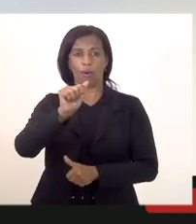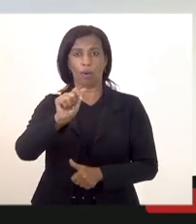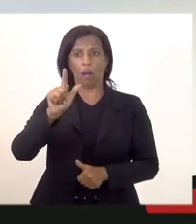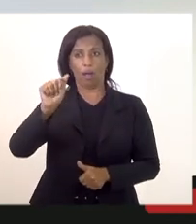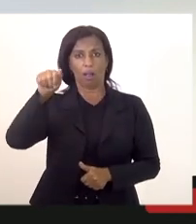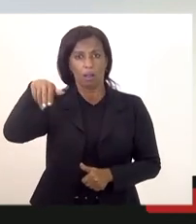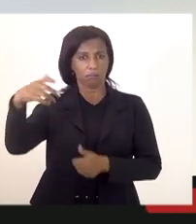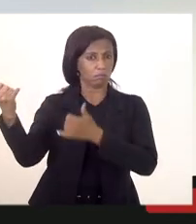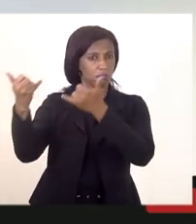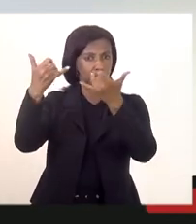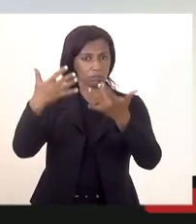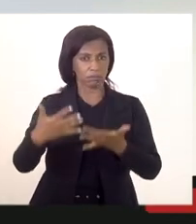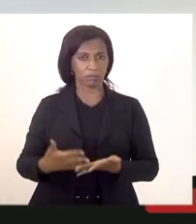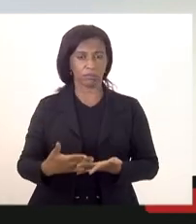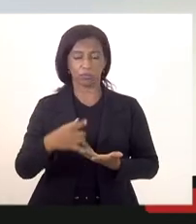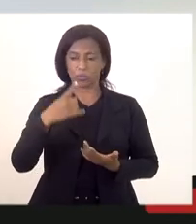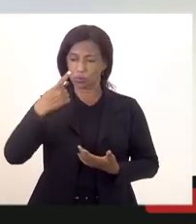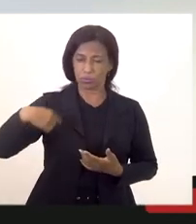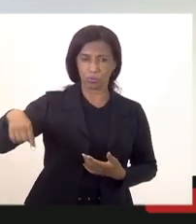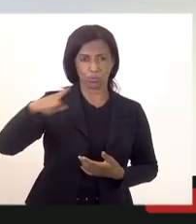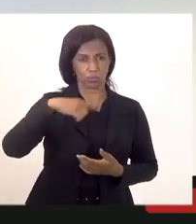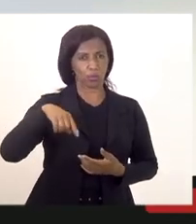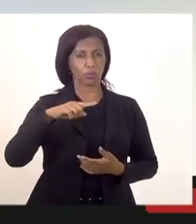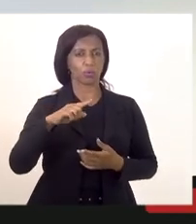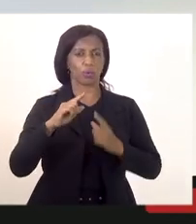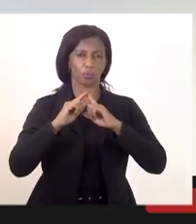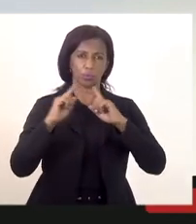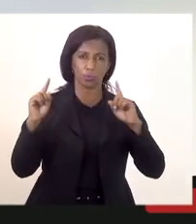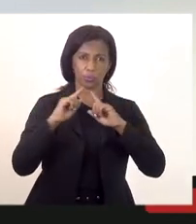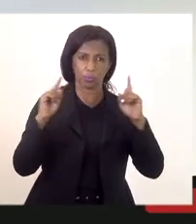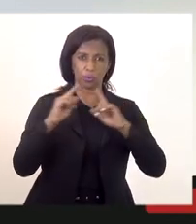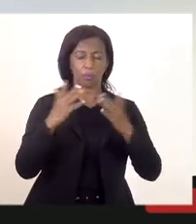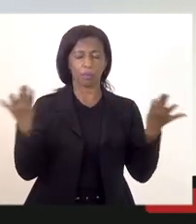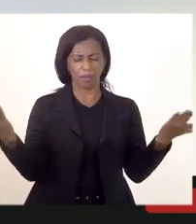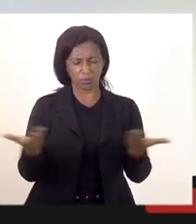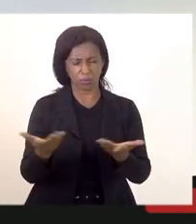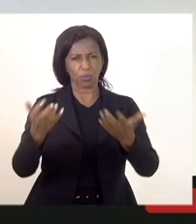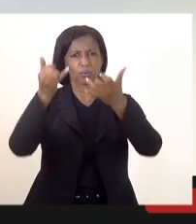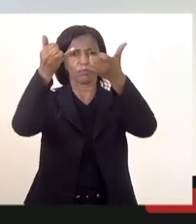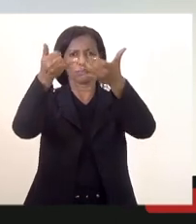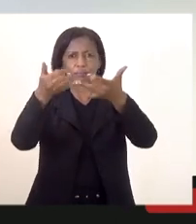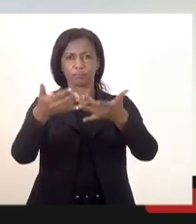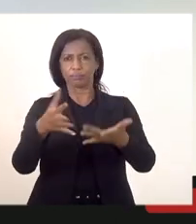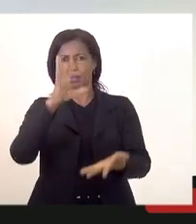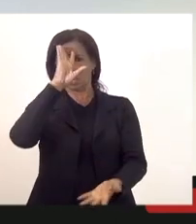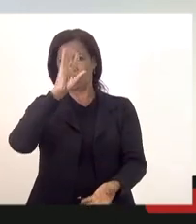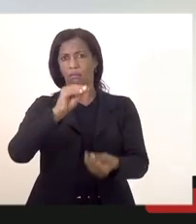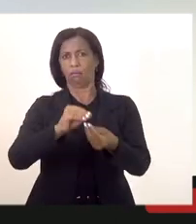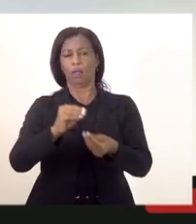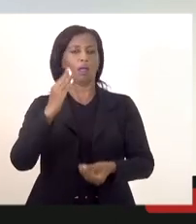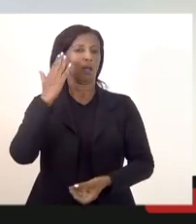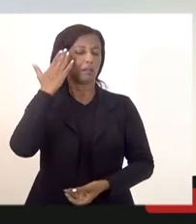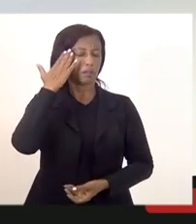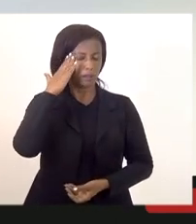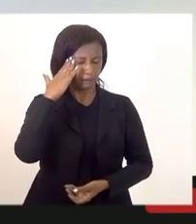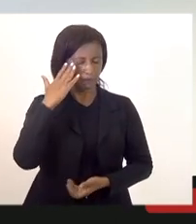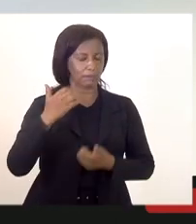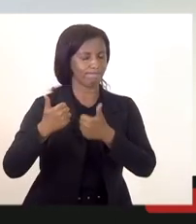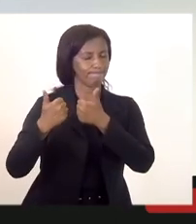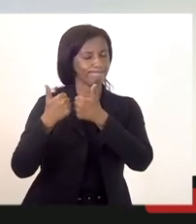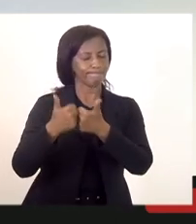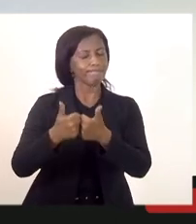a gente estava questionando todos nós juntos questionando essa situação mas hoje o senhor fala dessa forma claro a gente tem que entender